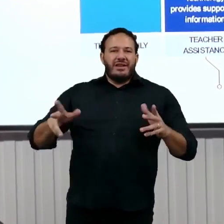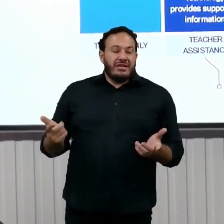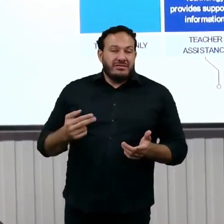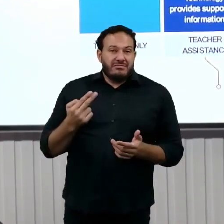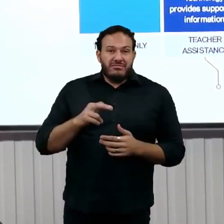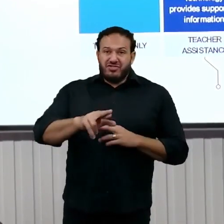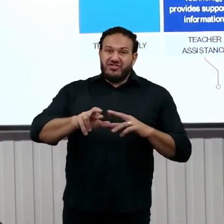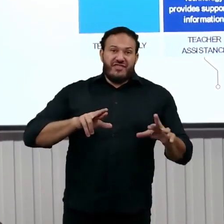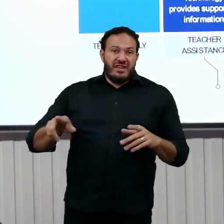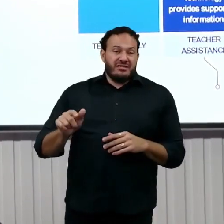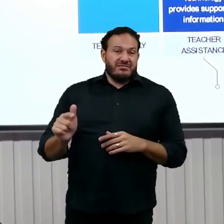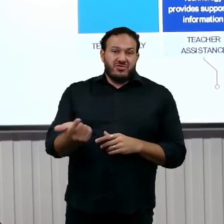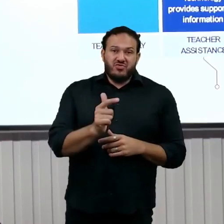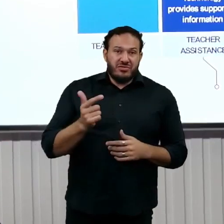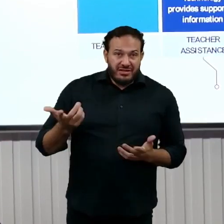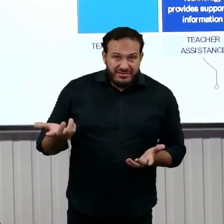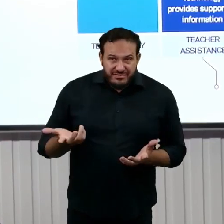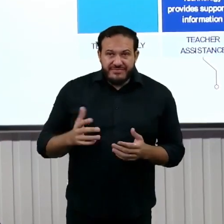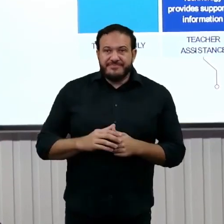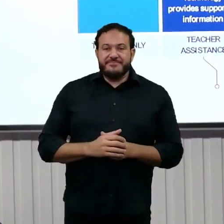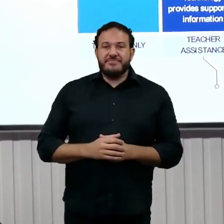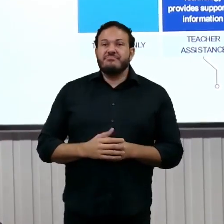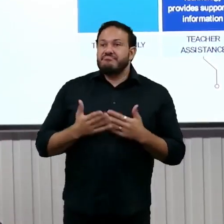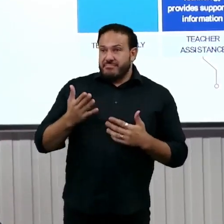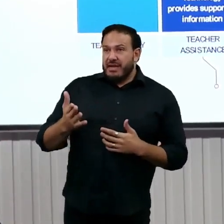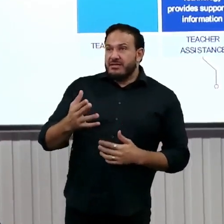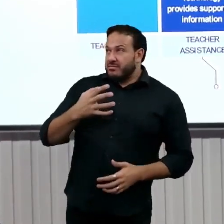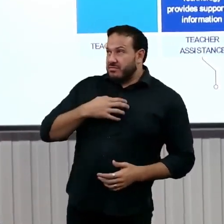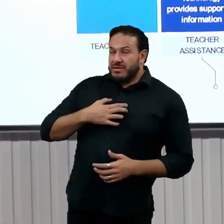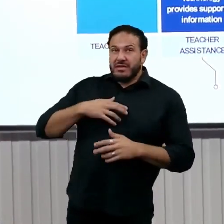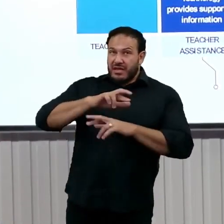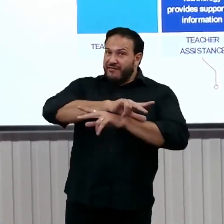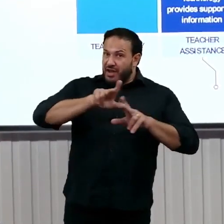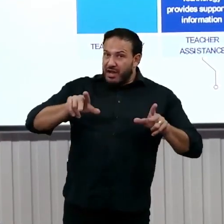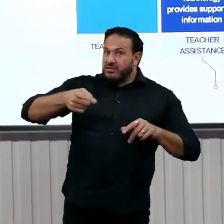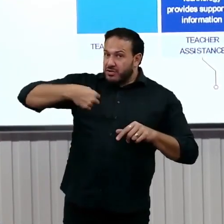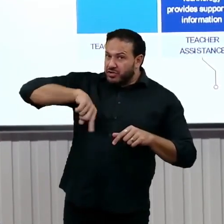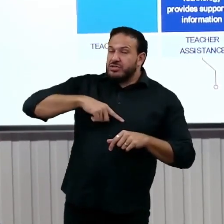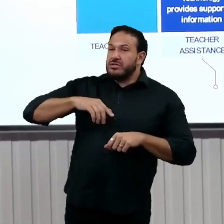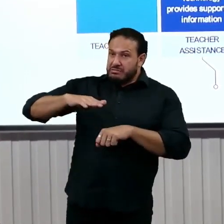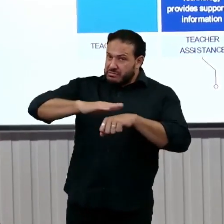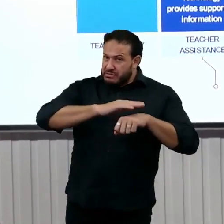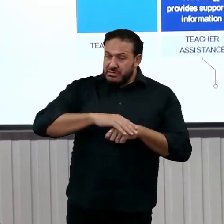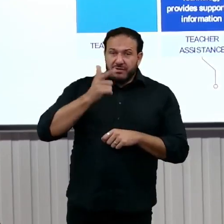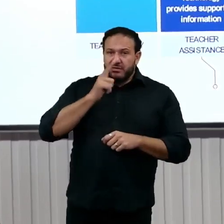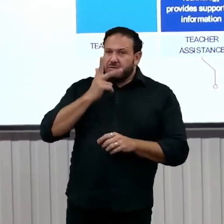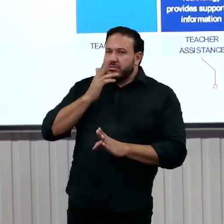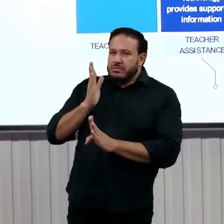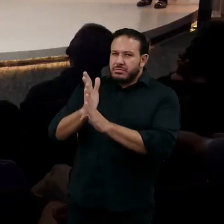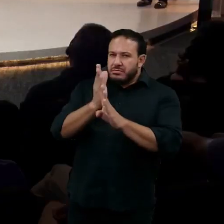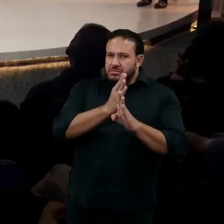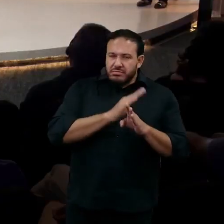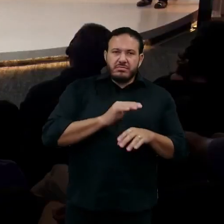e essa é uma das várias coisas que vamos ter que descobrir com os sistemas de doutoria inteligente.